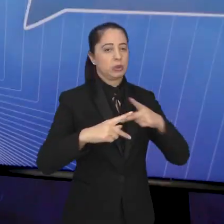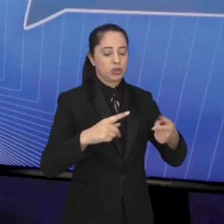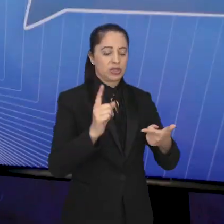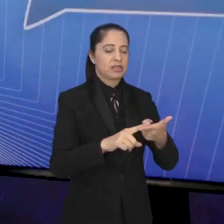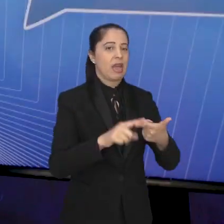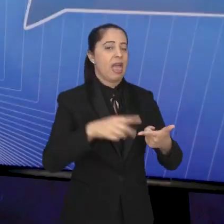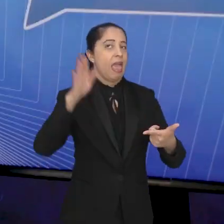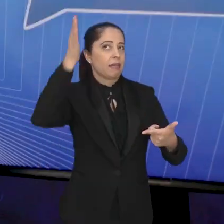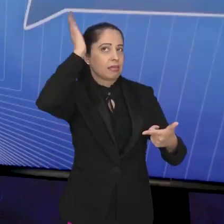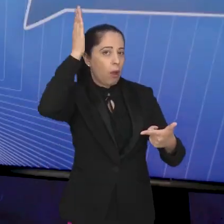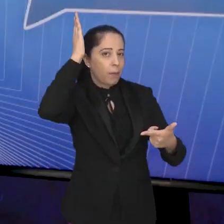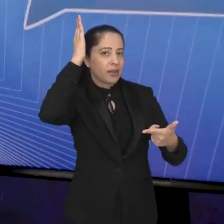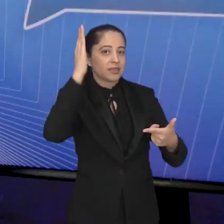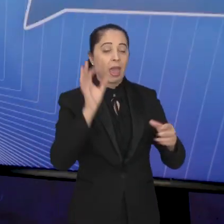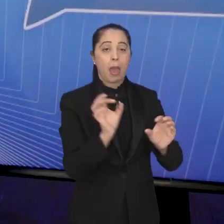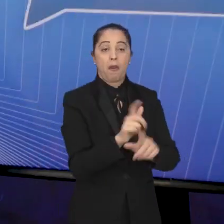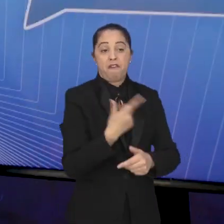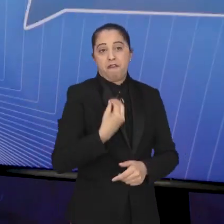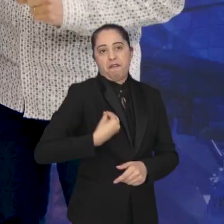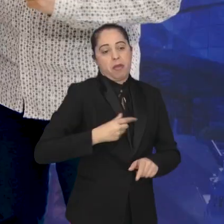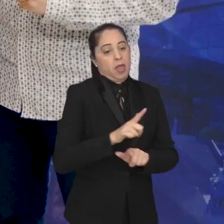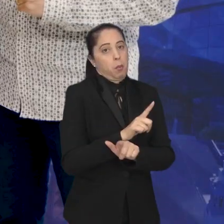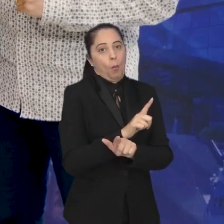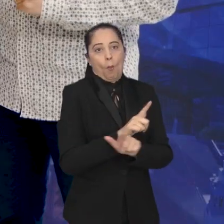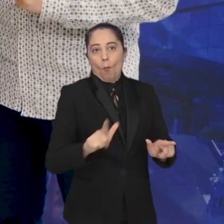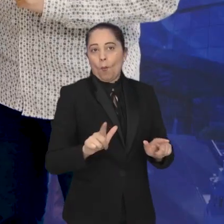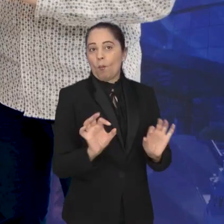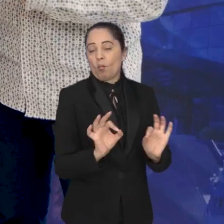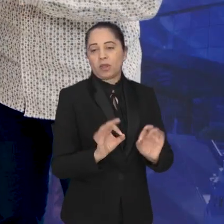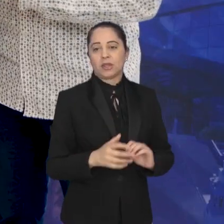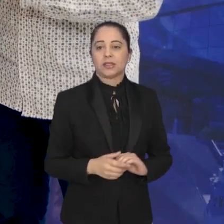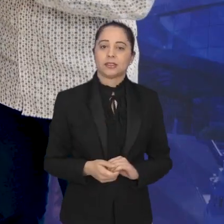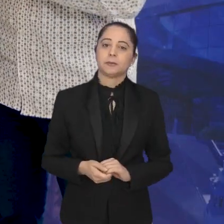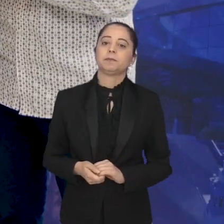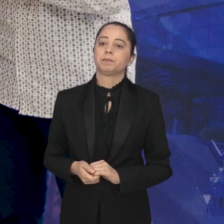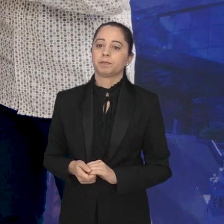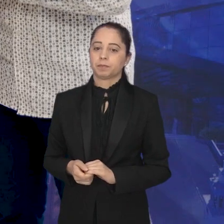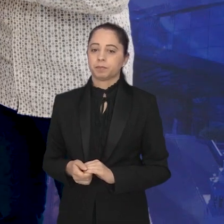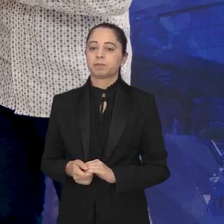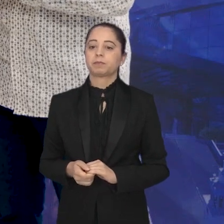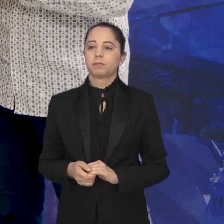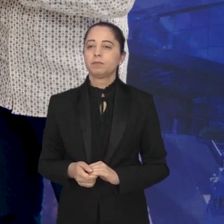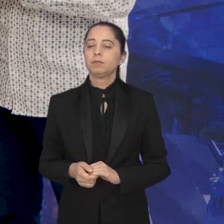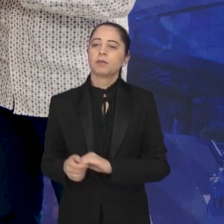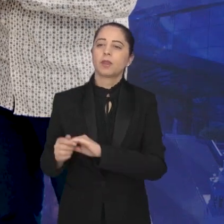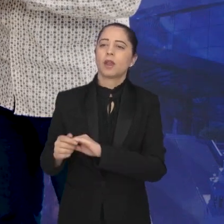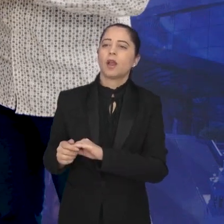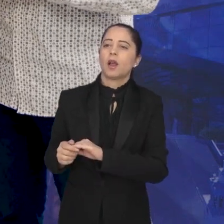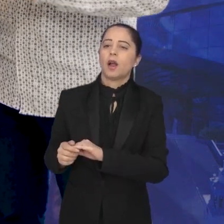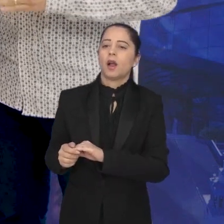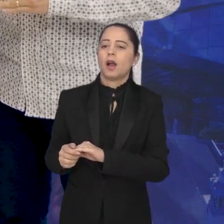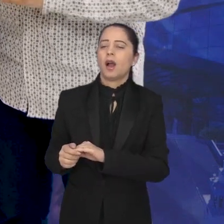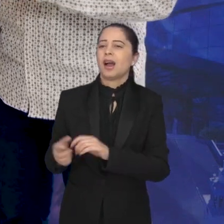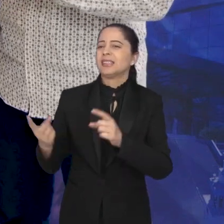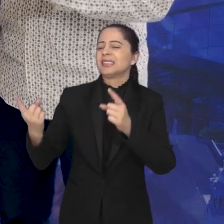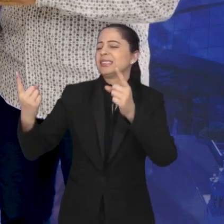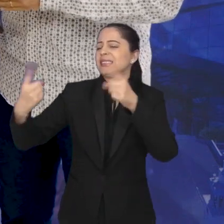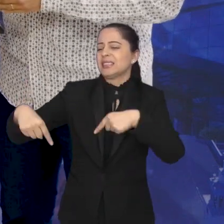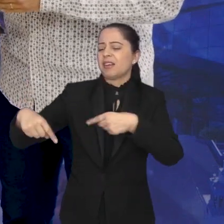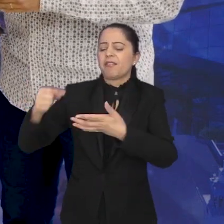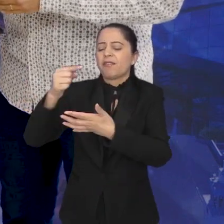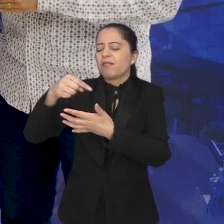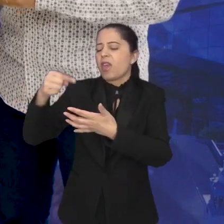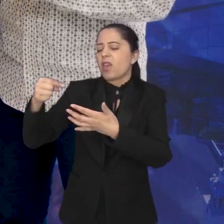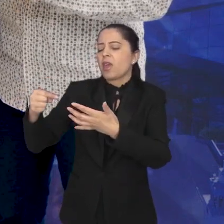Taubaté, todos dependem do Rio Paraíba. E quais são os principais desafios para a preservação,